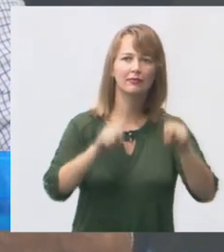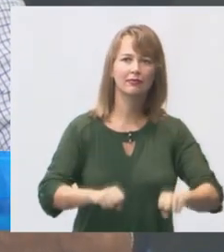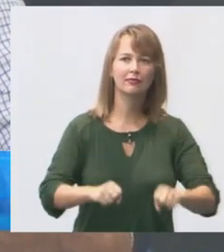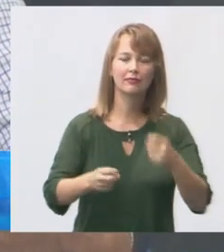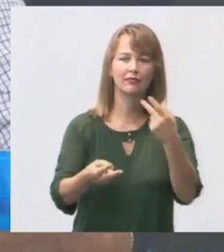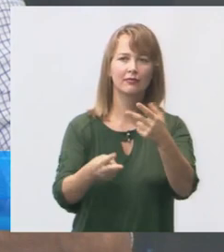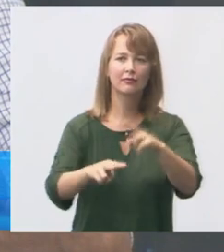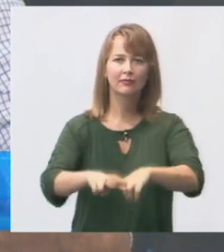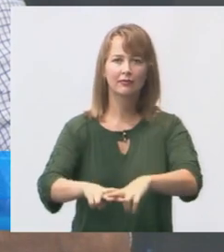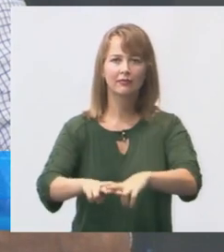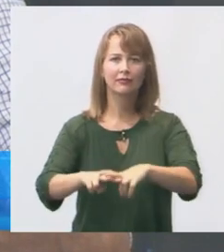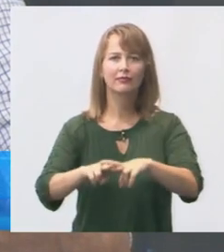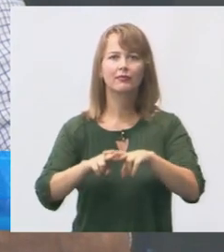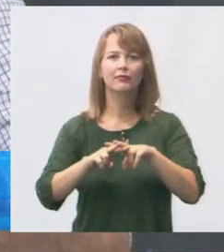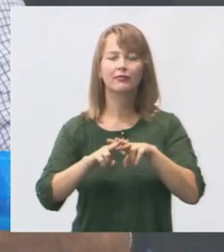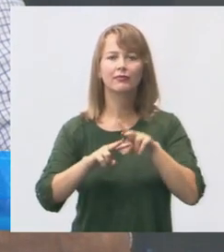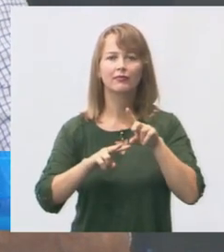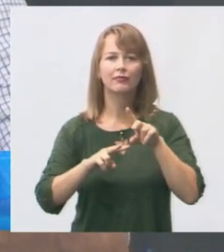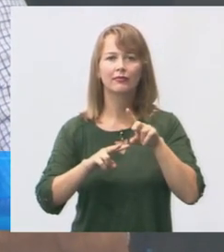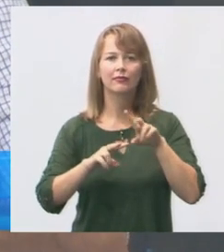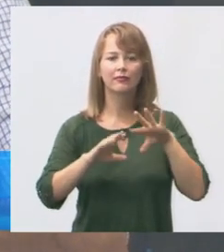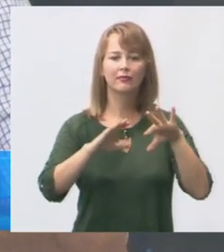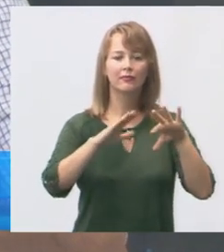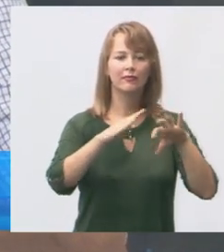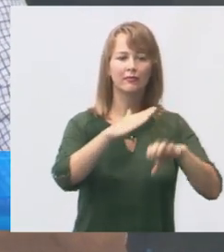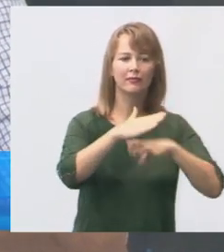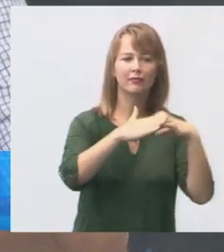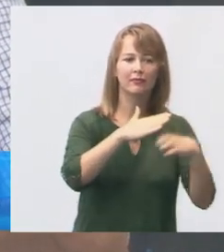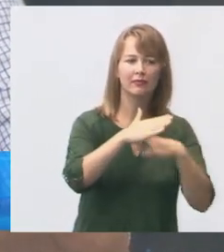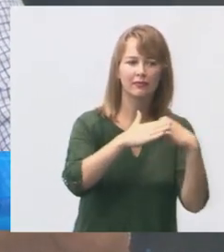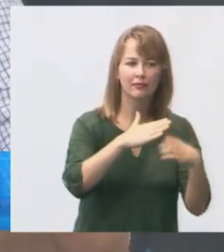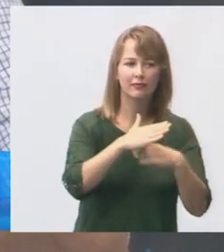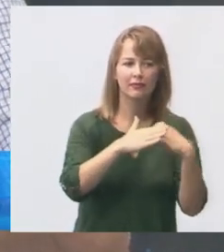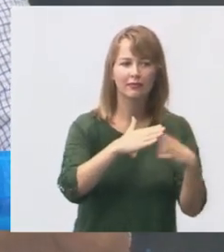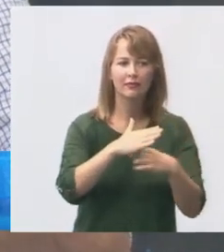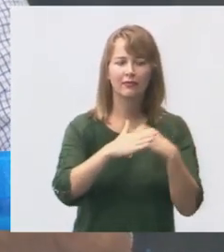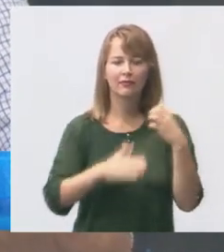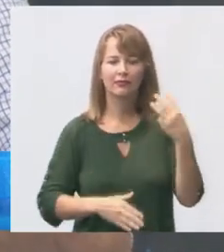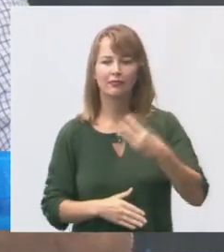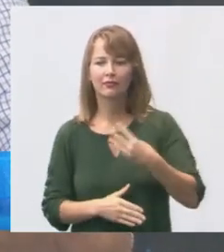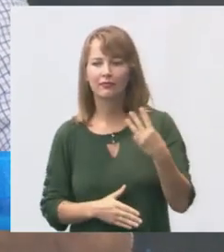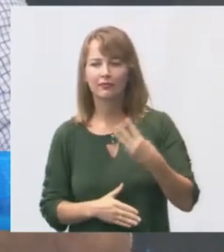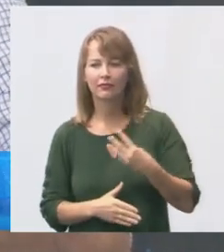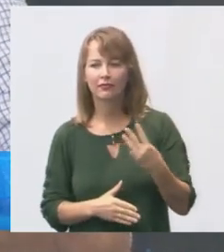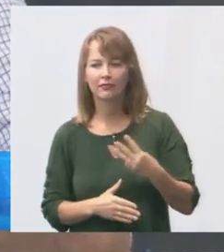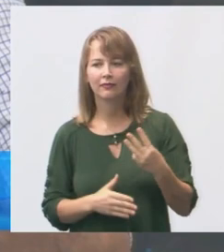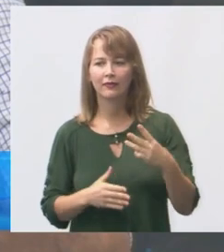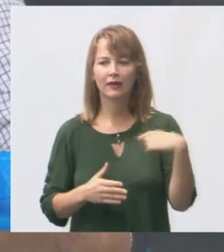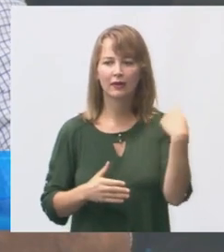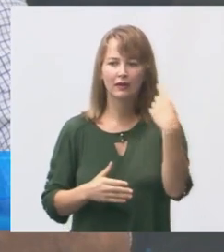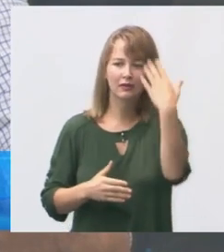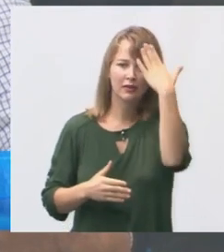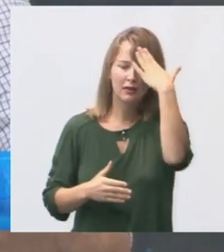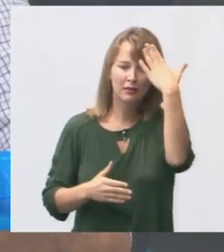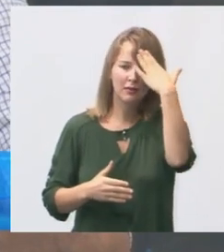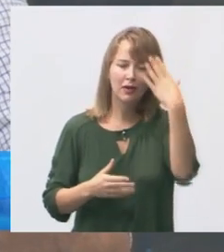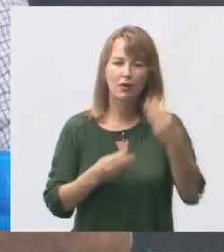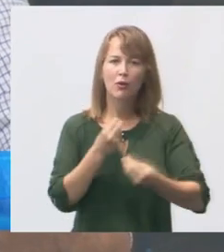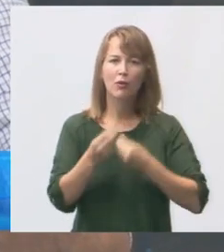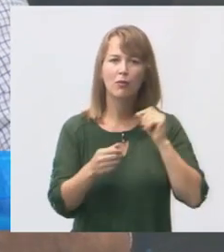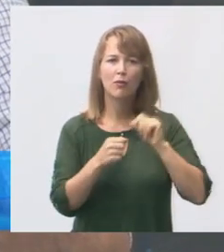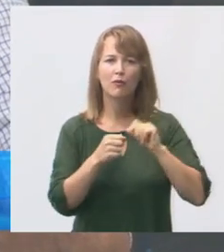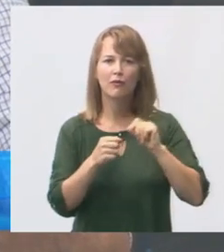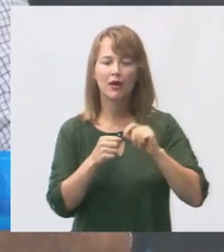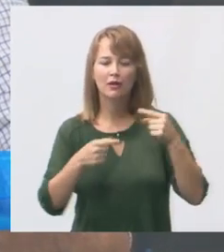terceirizadas, nas empreiteiras que prestam, para que a gente pudesse dimensionar como é feita essa